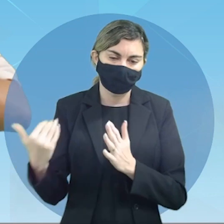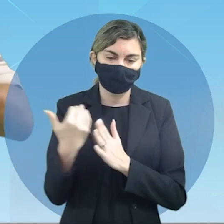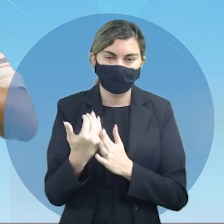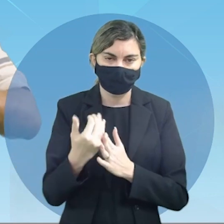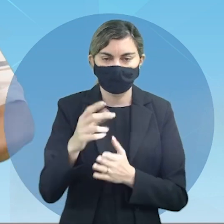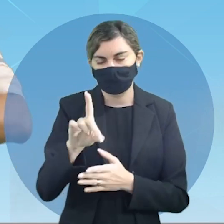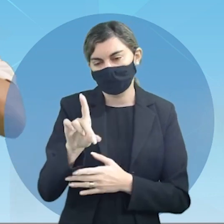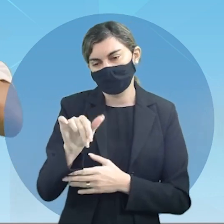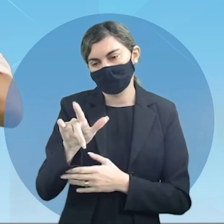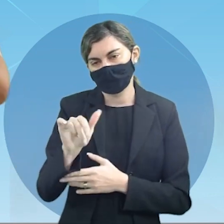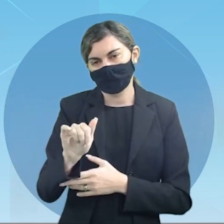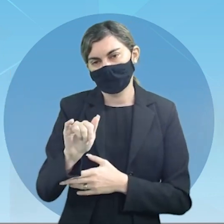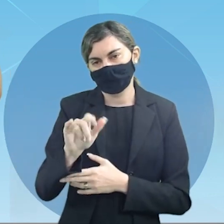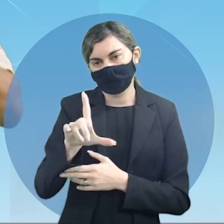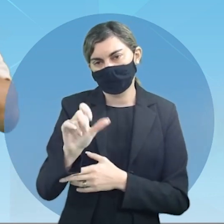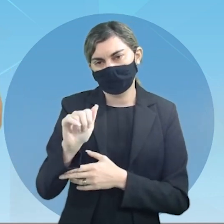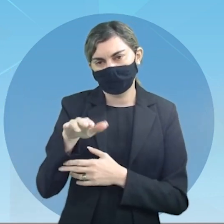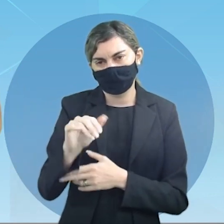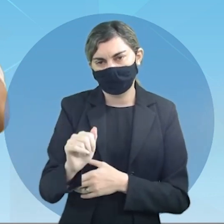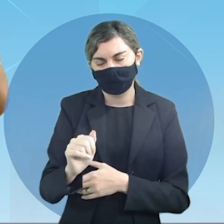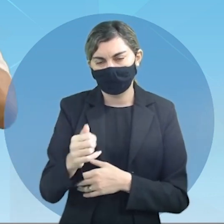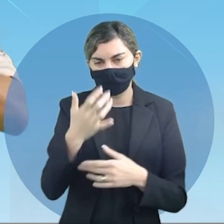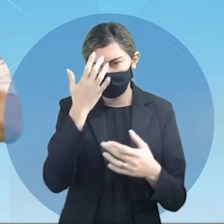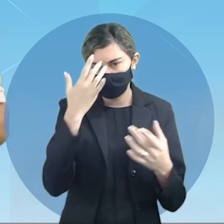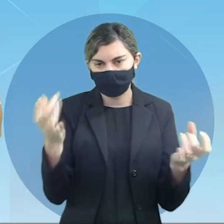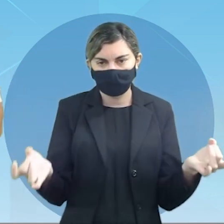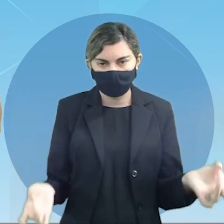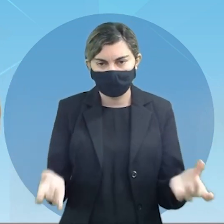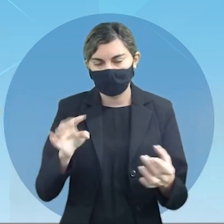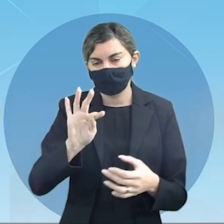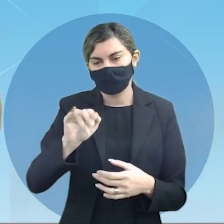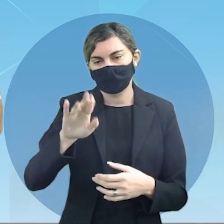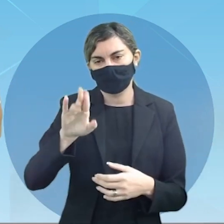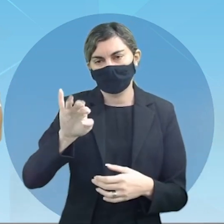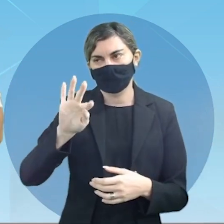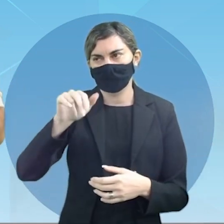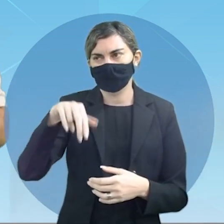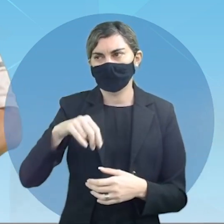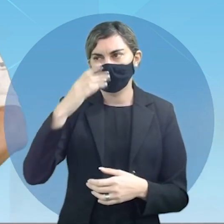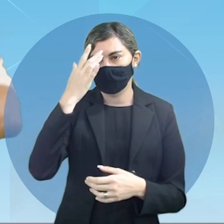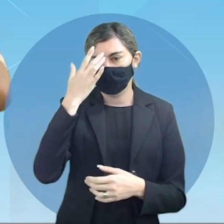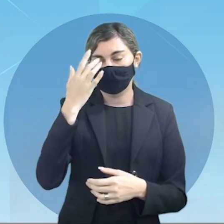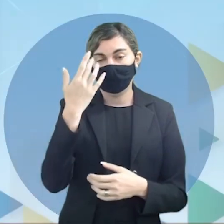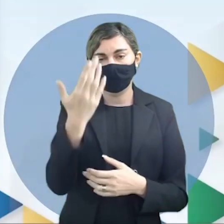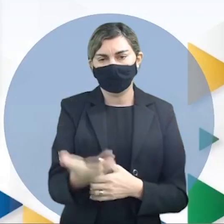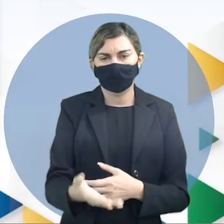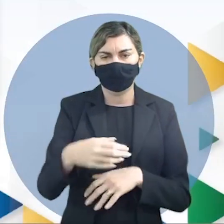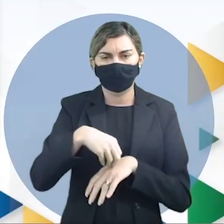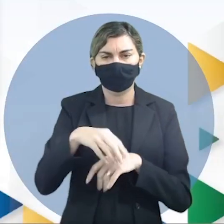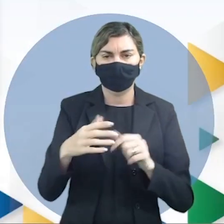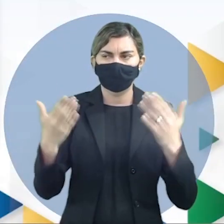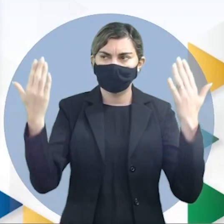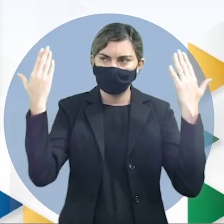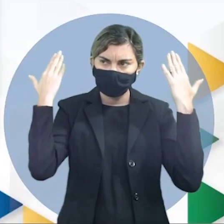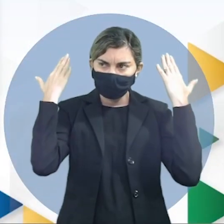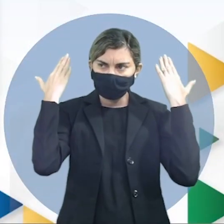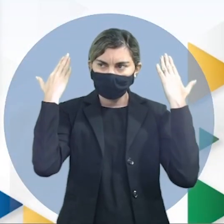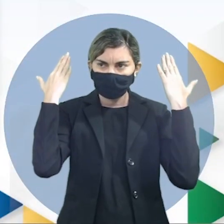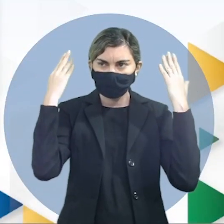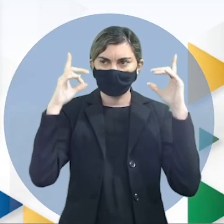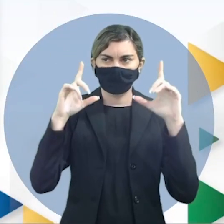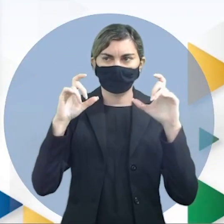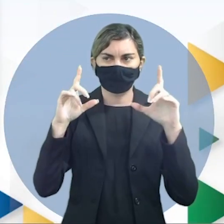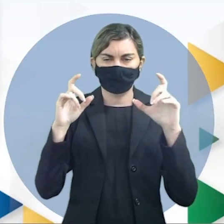sobre o Dalai Lama e o budismo, o budismo tibetano trago para vocês a figura olha aí, uma